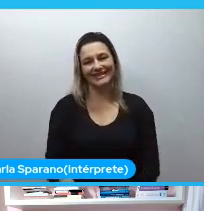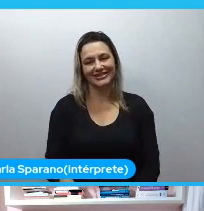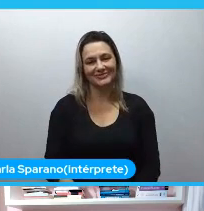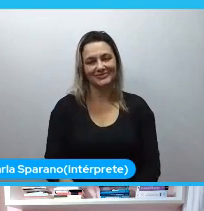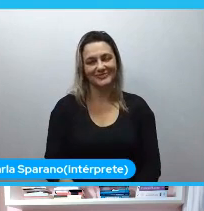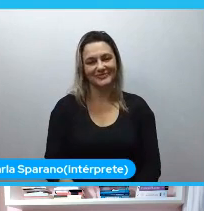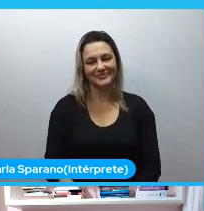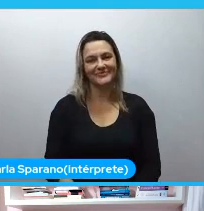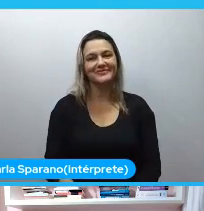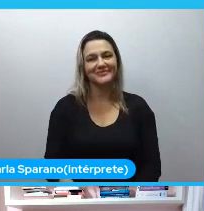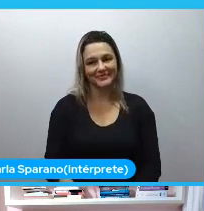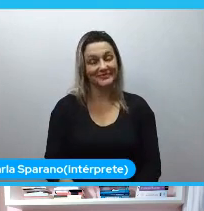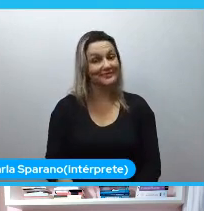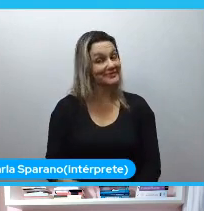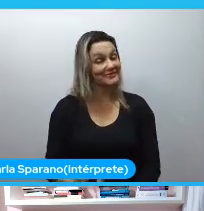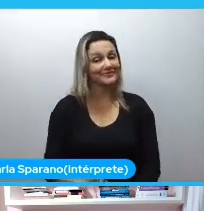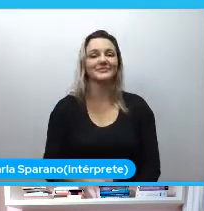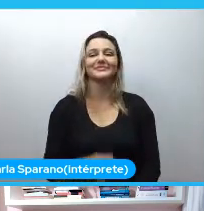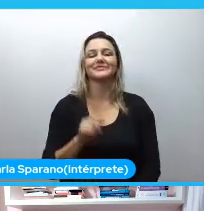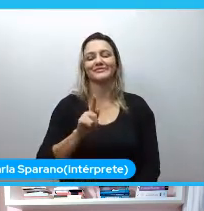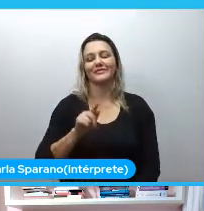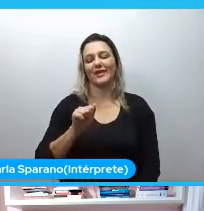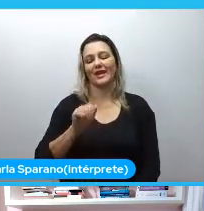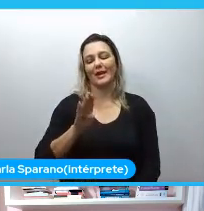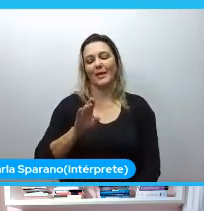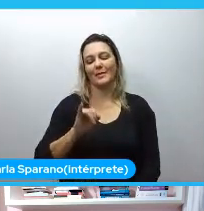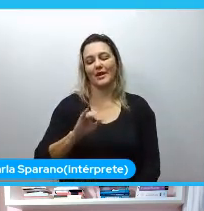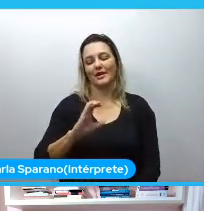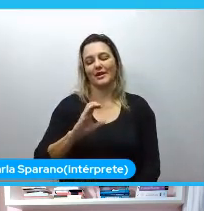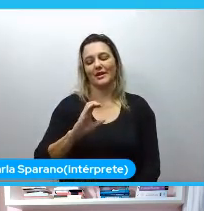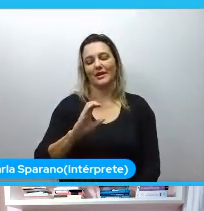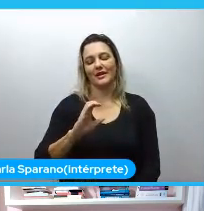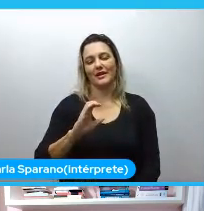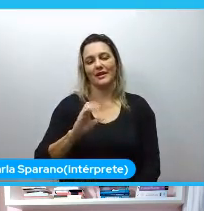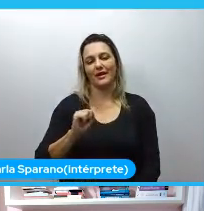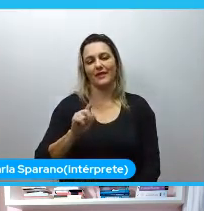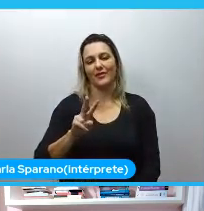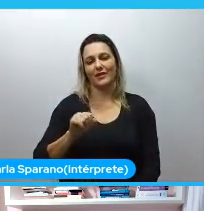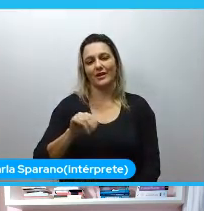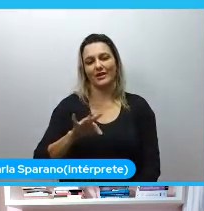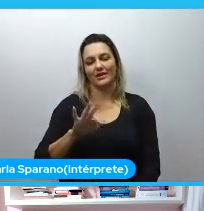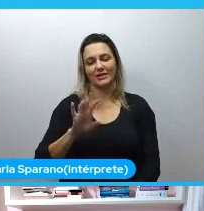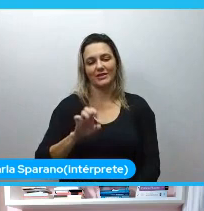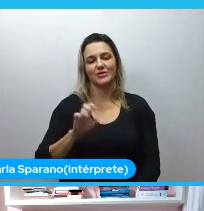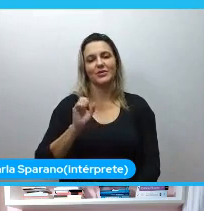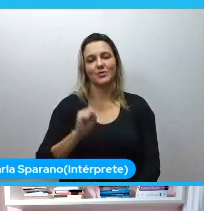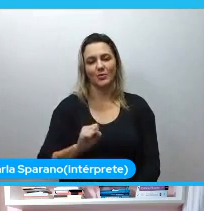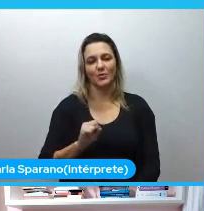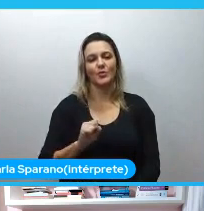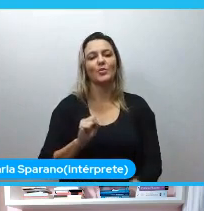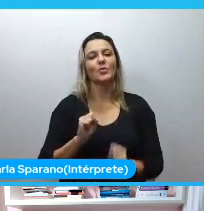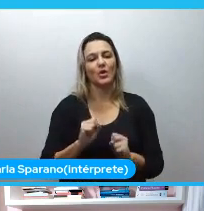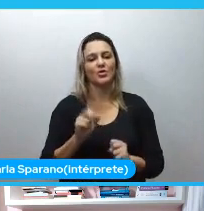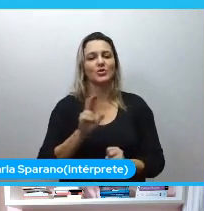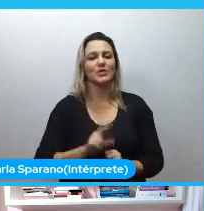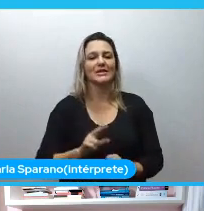E aí vamos lá, né? Eu sou Gabi Cavalcante. Vocês podem fazer referência usando ela, dela.